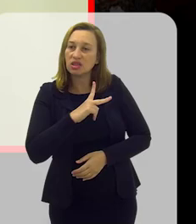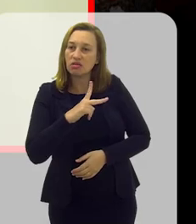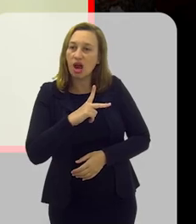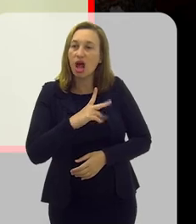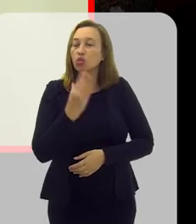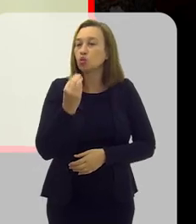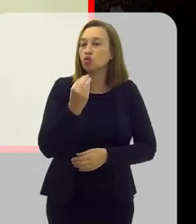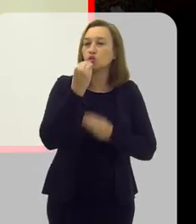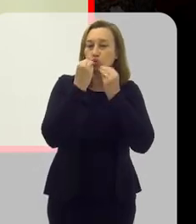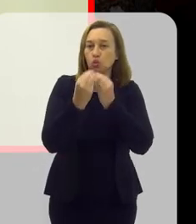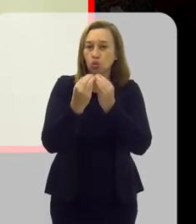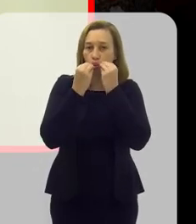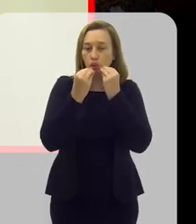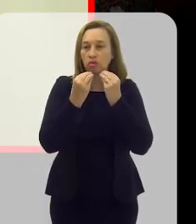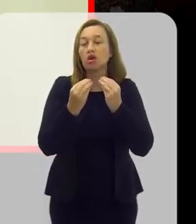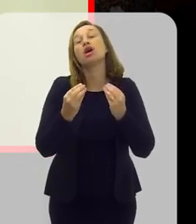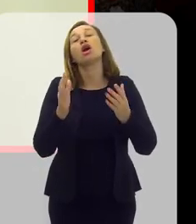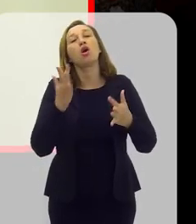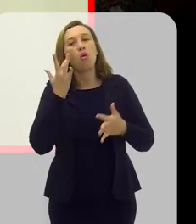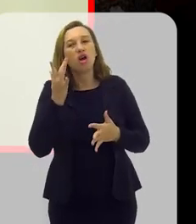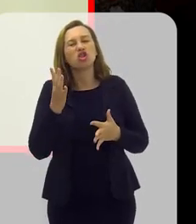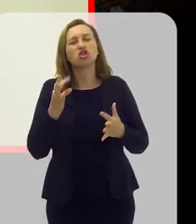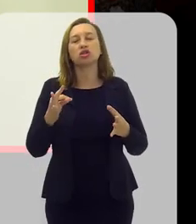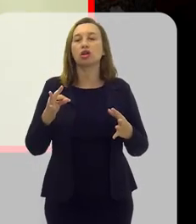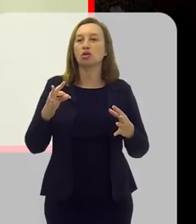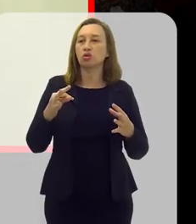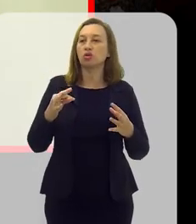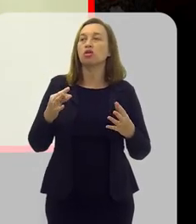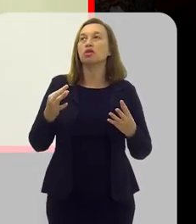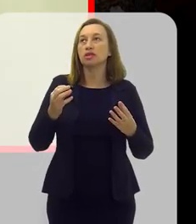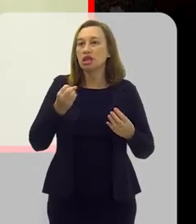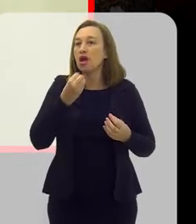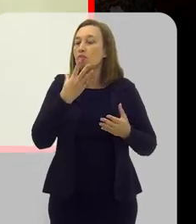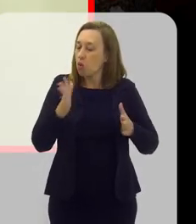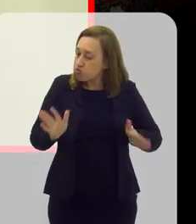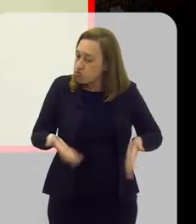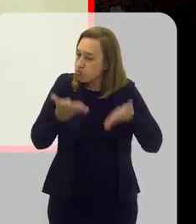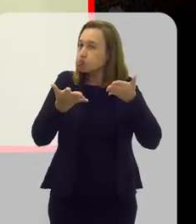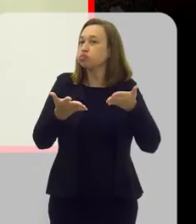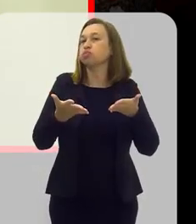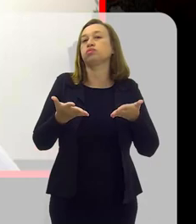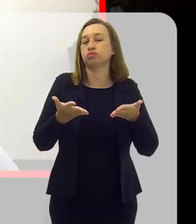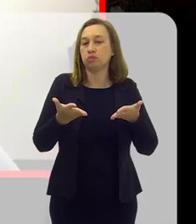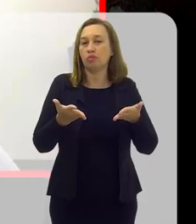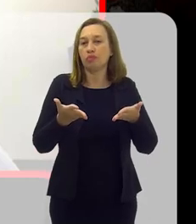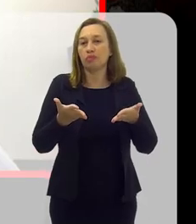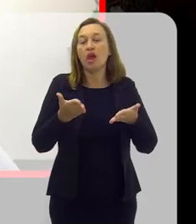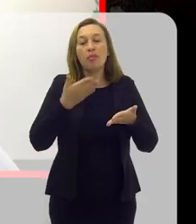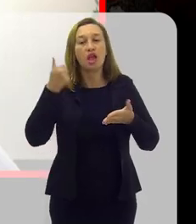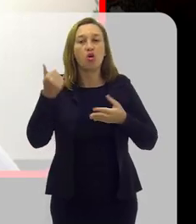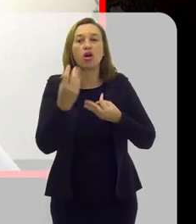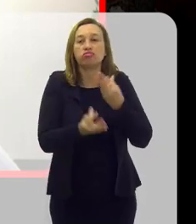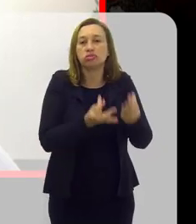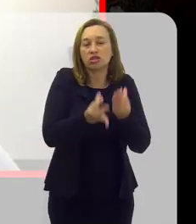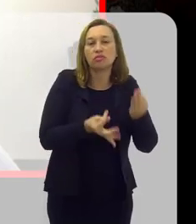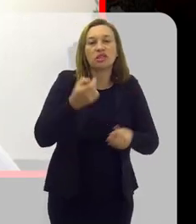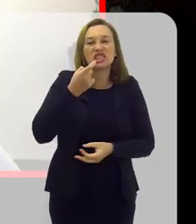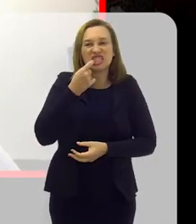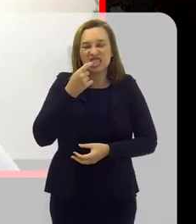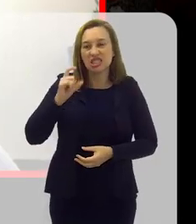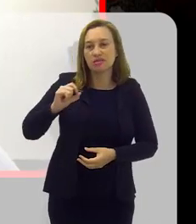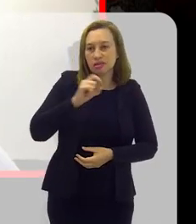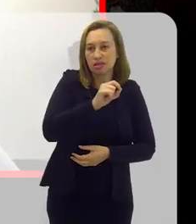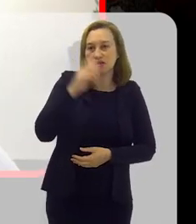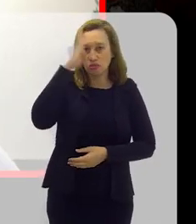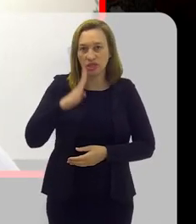merendas escolares. Eu acho que isso fecharia, daria um grande impulso para otimizar o tratamento da cárie